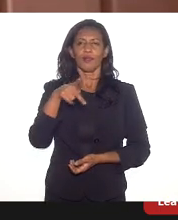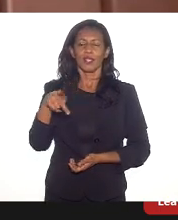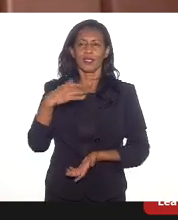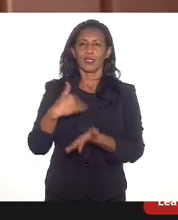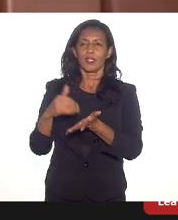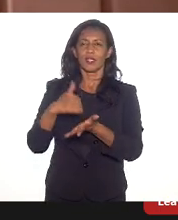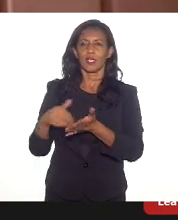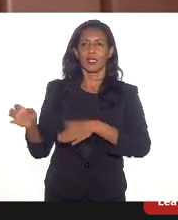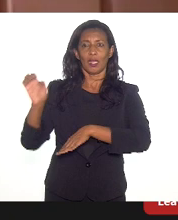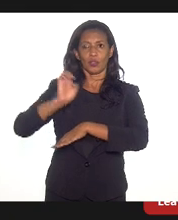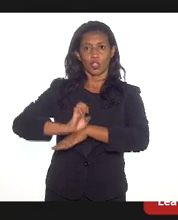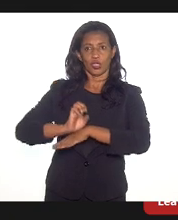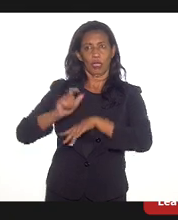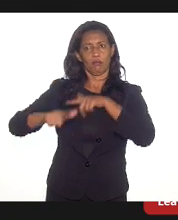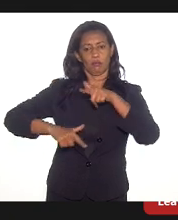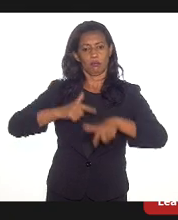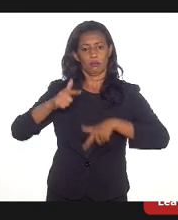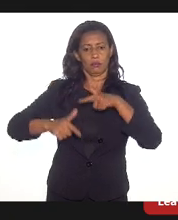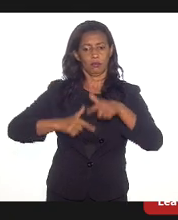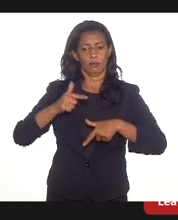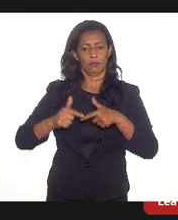secretário de Estado de Trabalho.